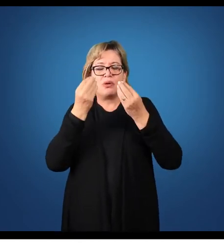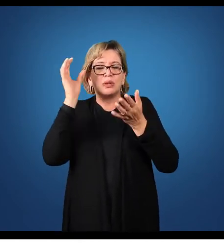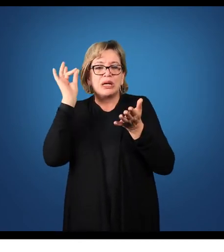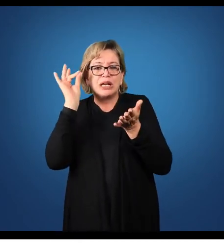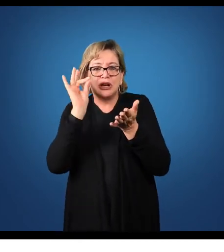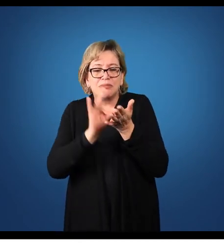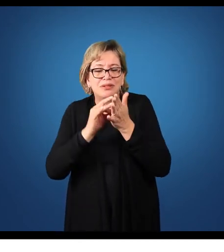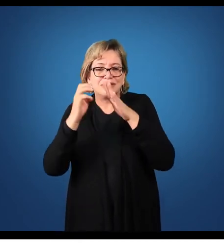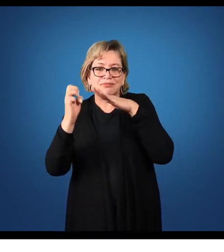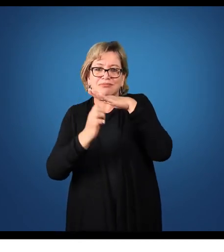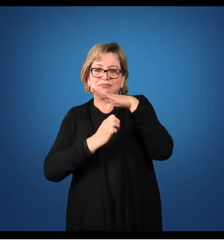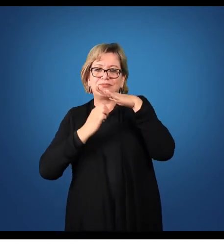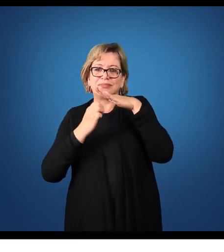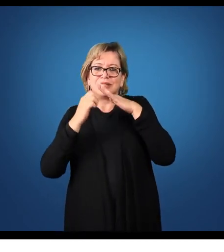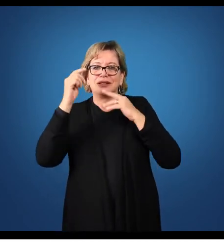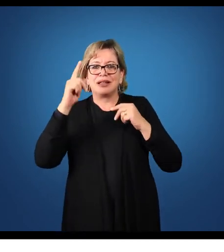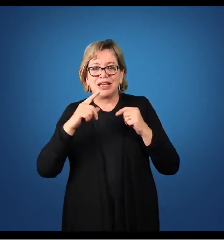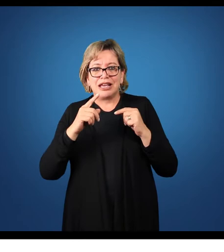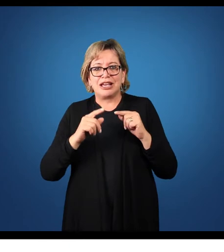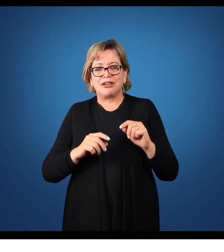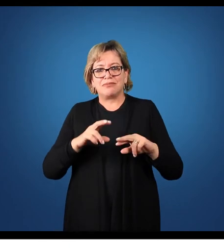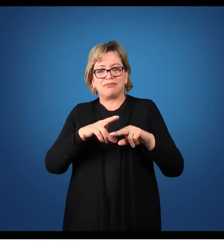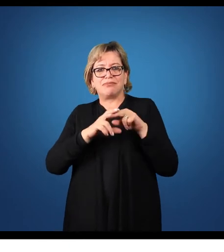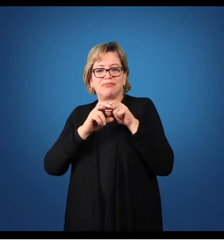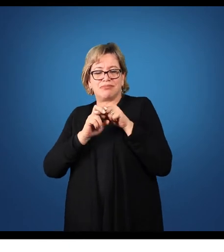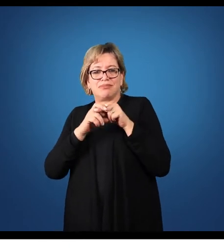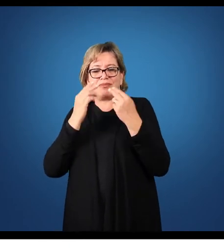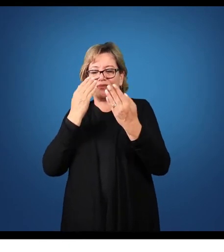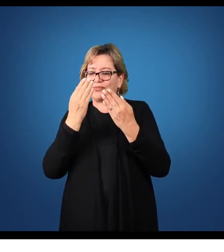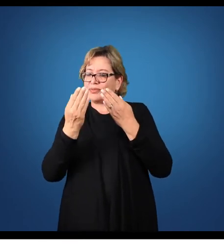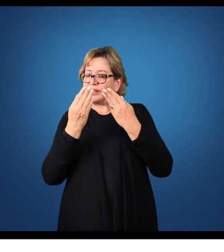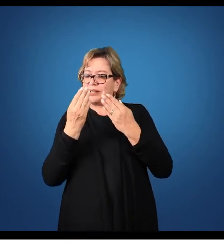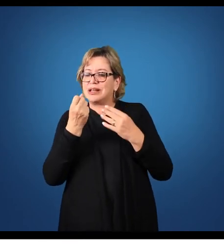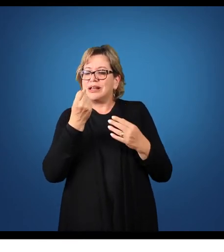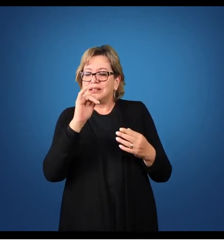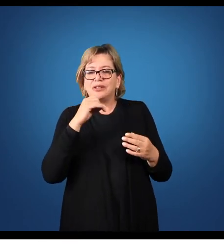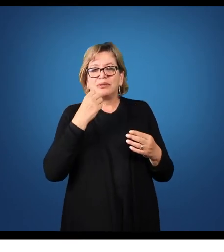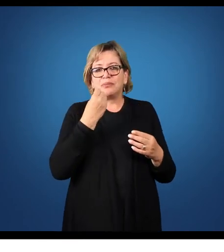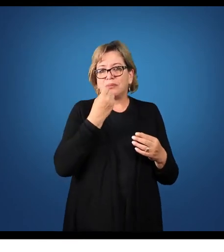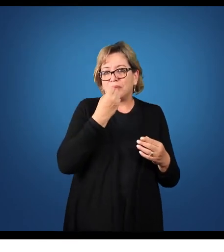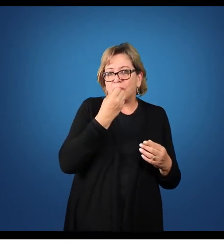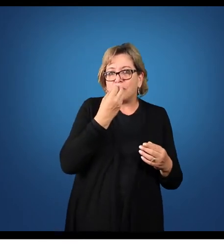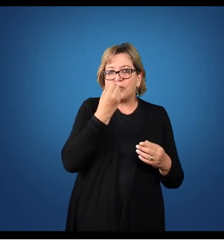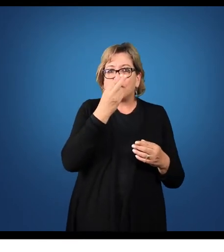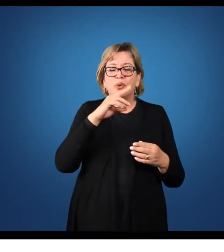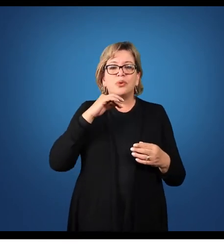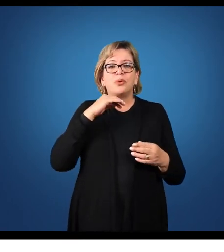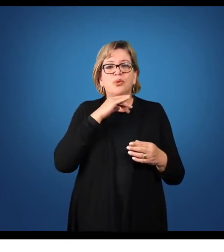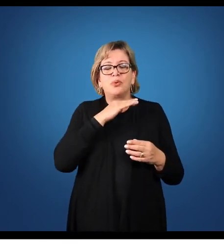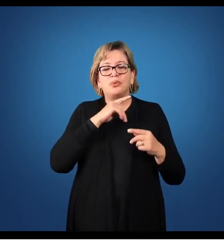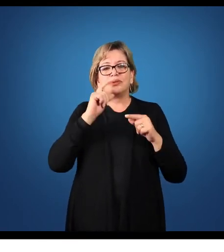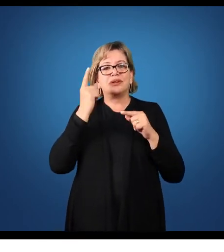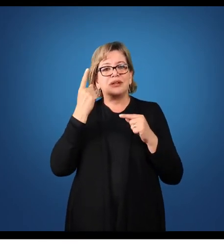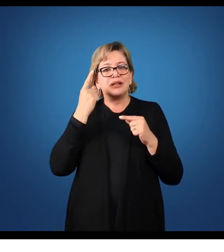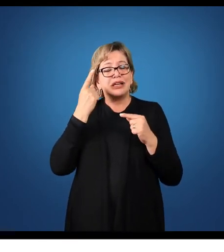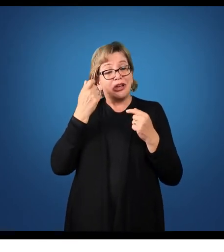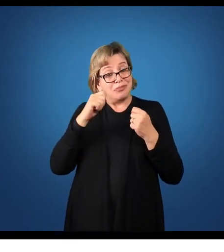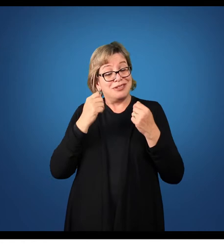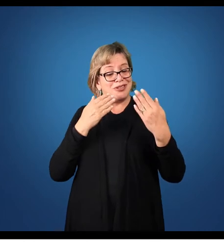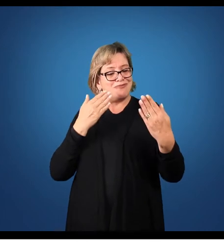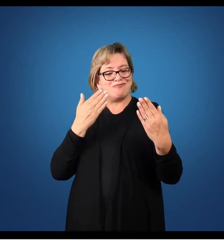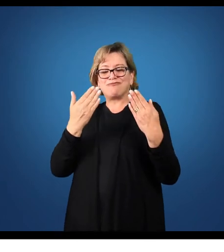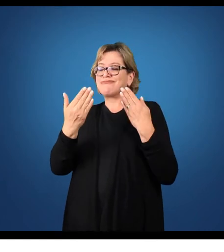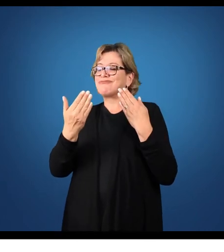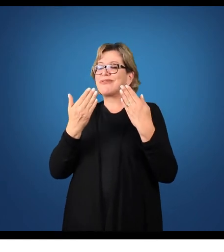empresa. E eu só posso analisar para saber se está bom ou ruim, se eu tiver algum parâmetro de comparação.